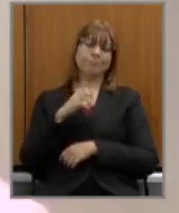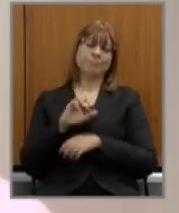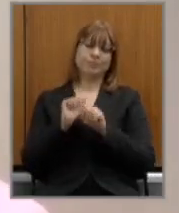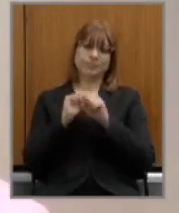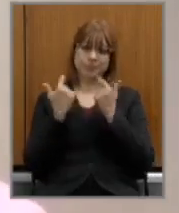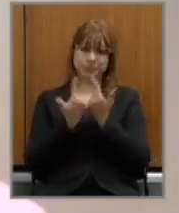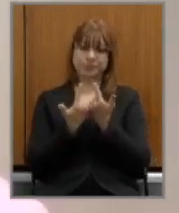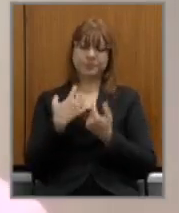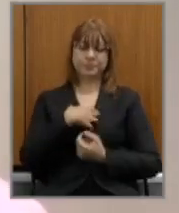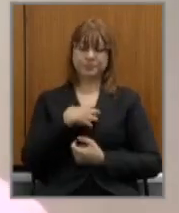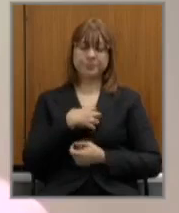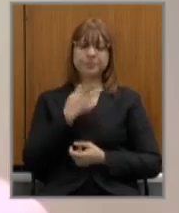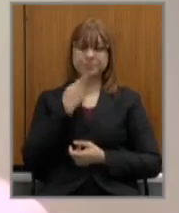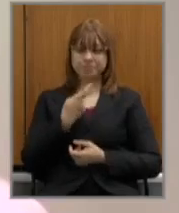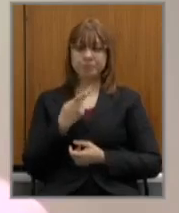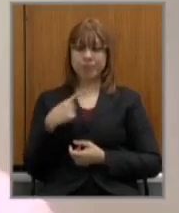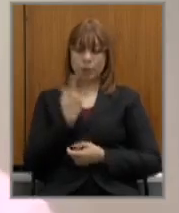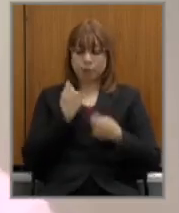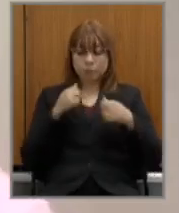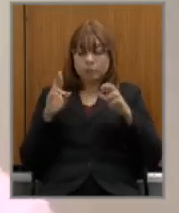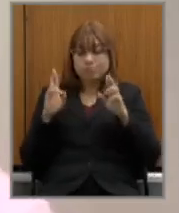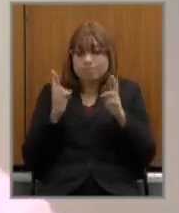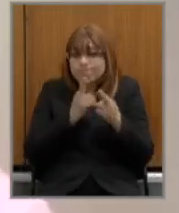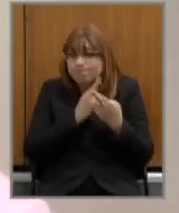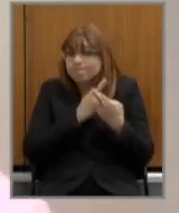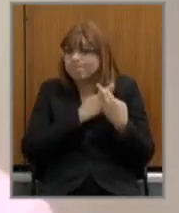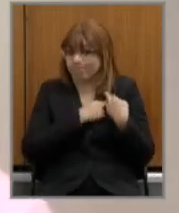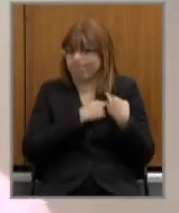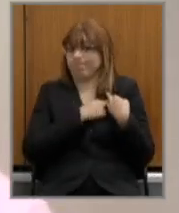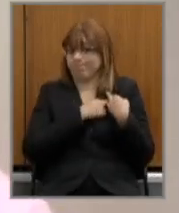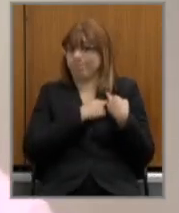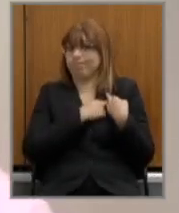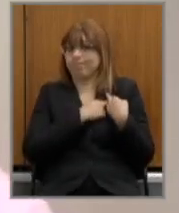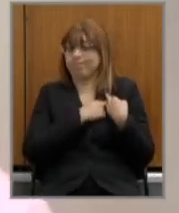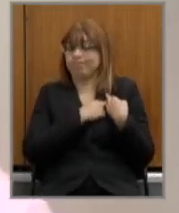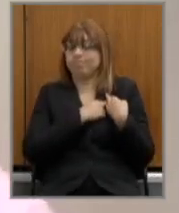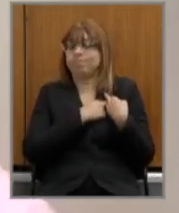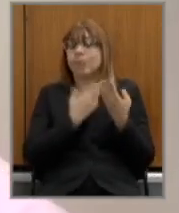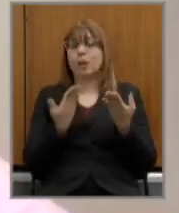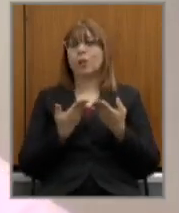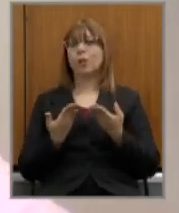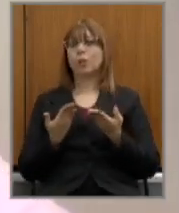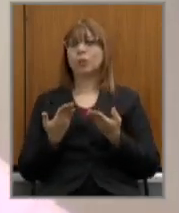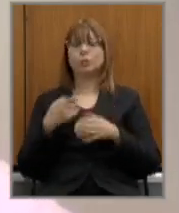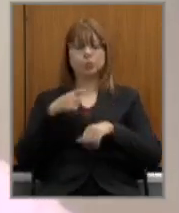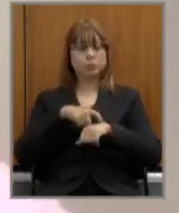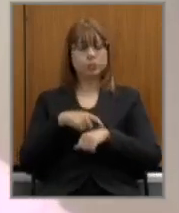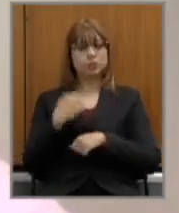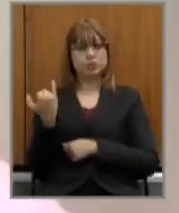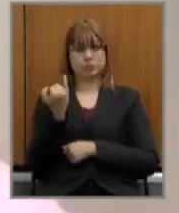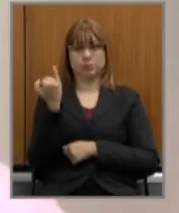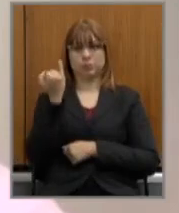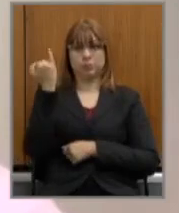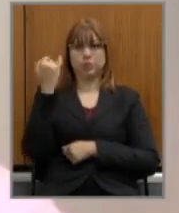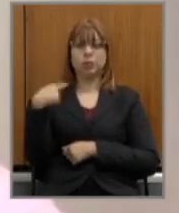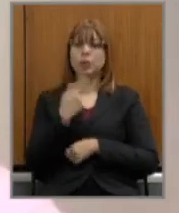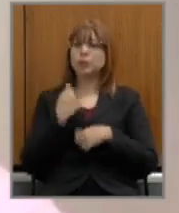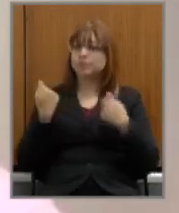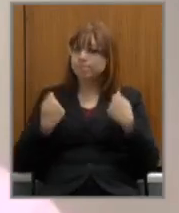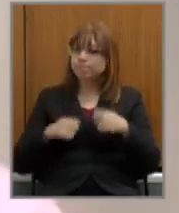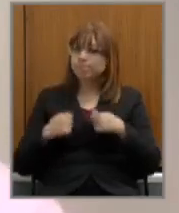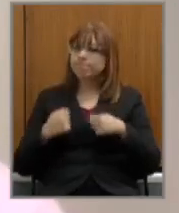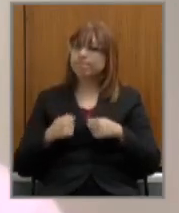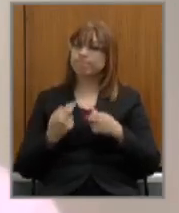responsabilidade né isso é muito importante nesse momento a gente precisa ter muita responsabilidade